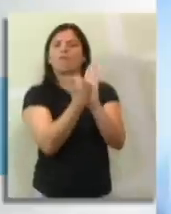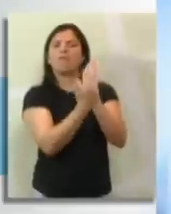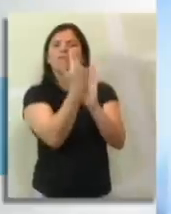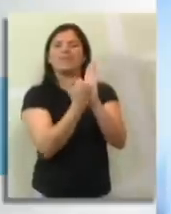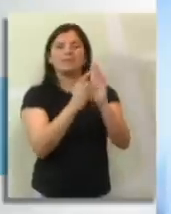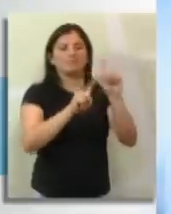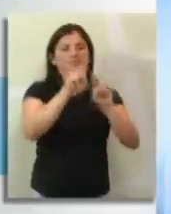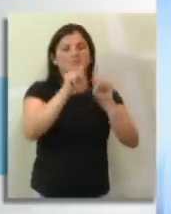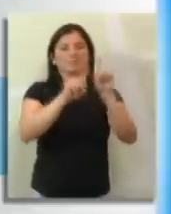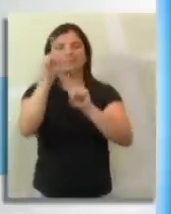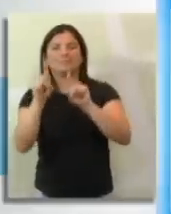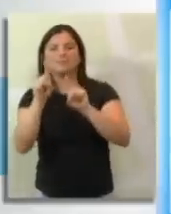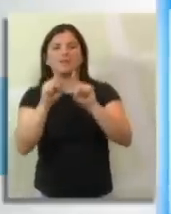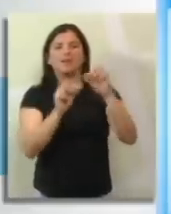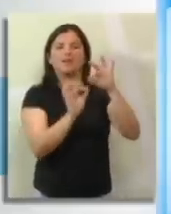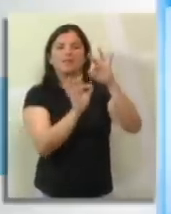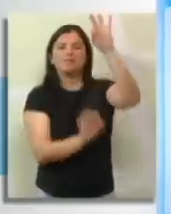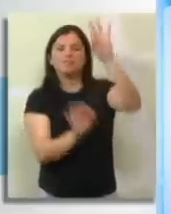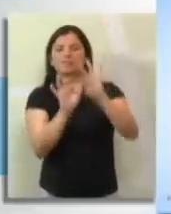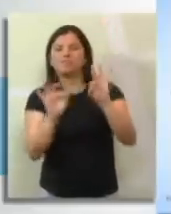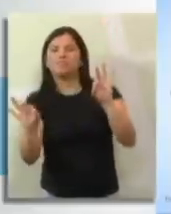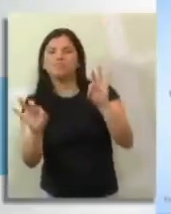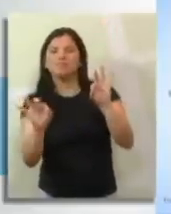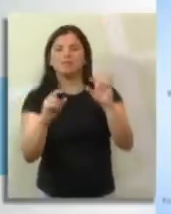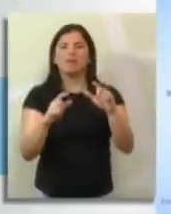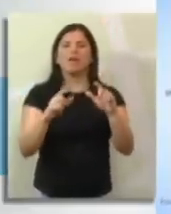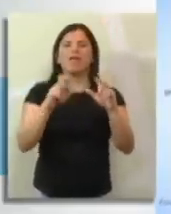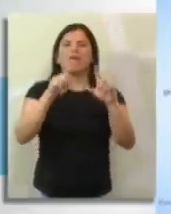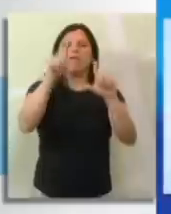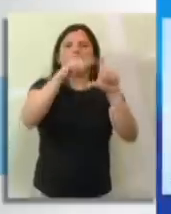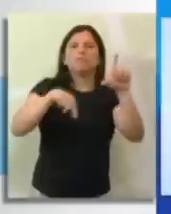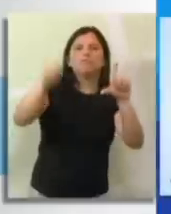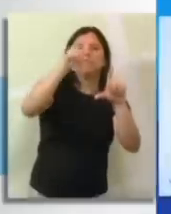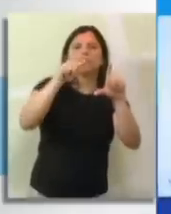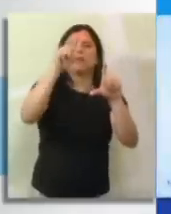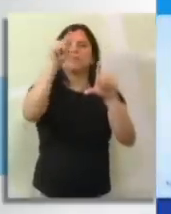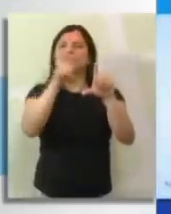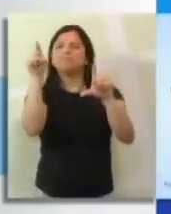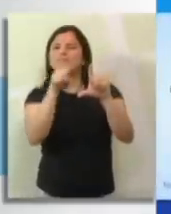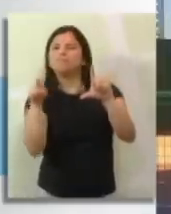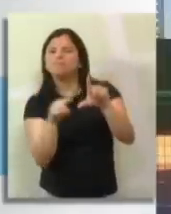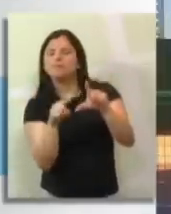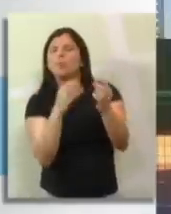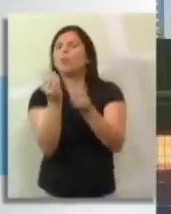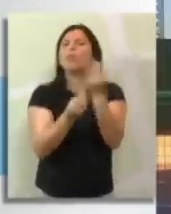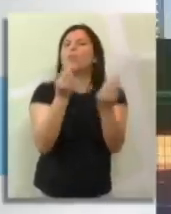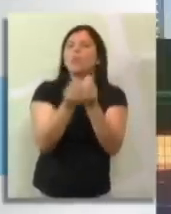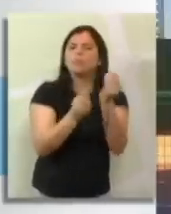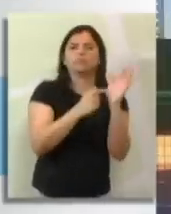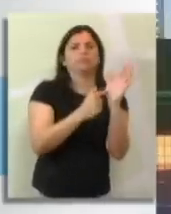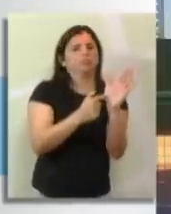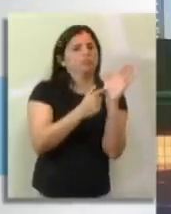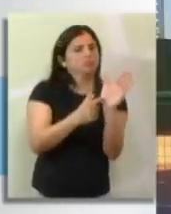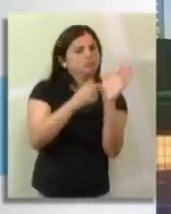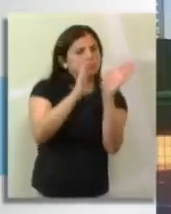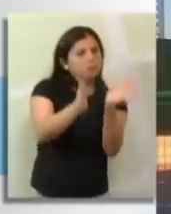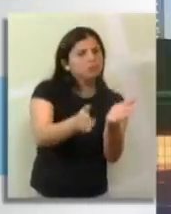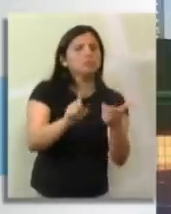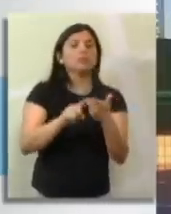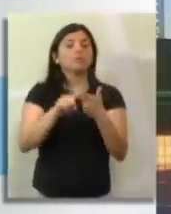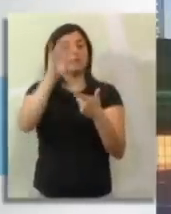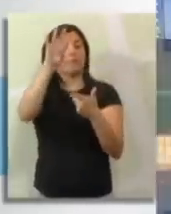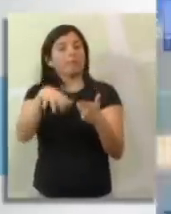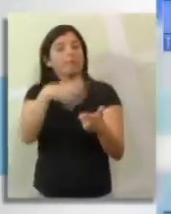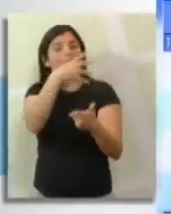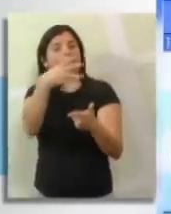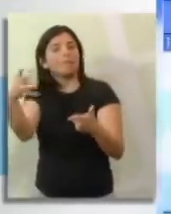O gráfico de linhas, o de colunas, o de barras e o gráfico setorial. Conheceu também as tabelas, usadas